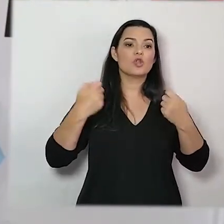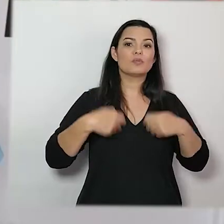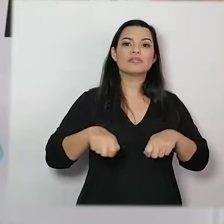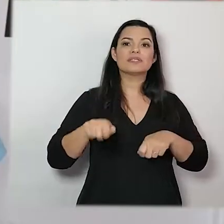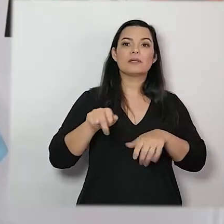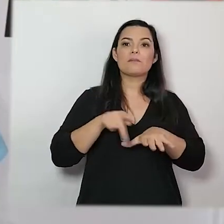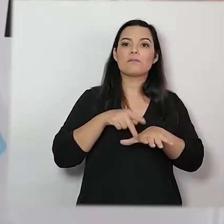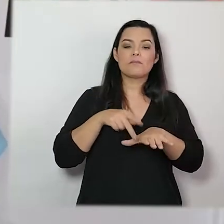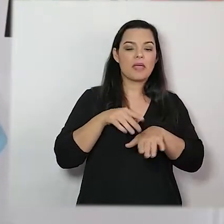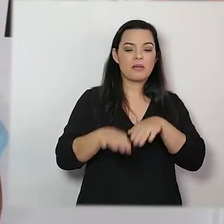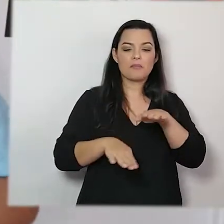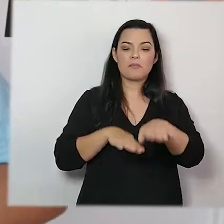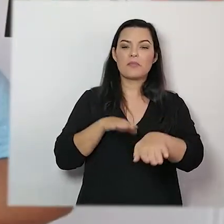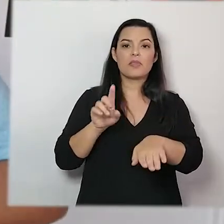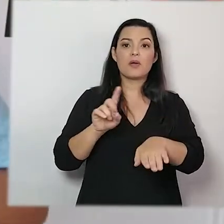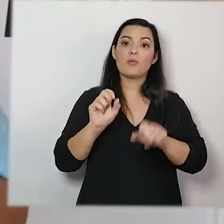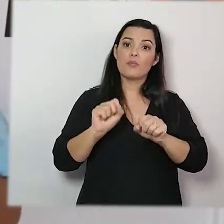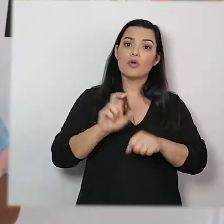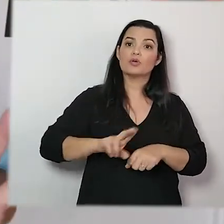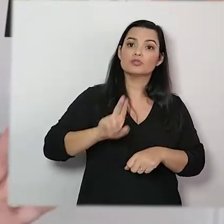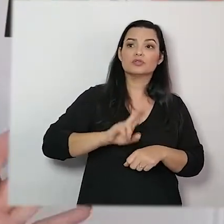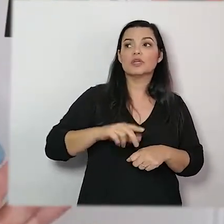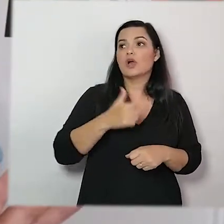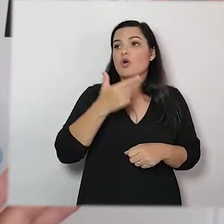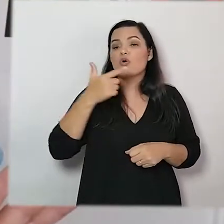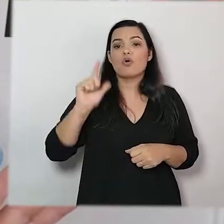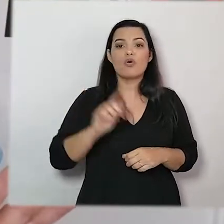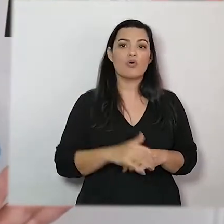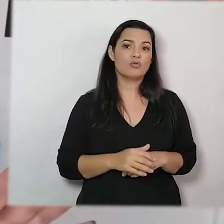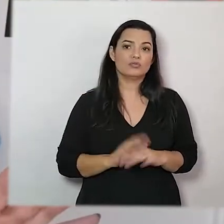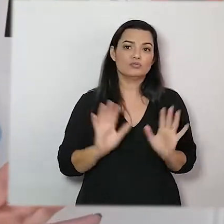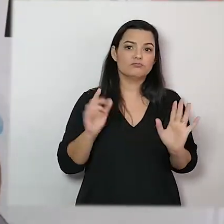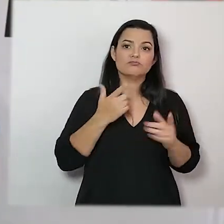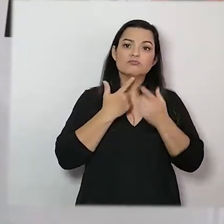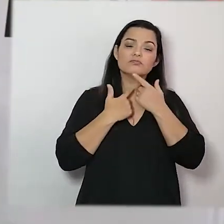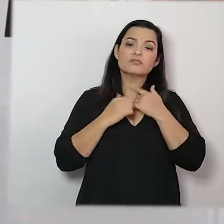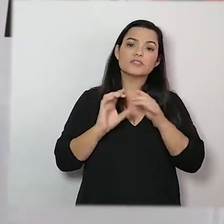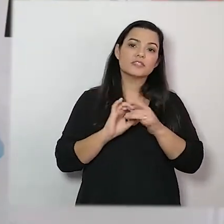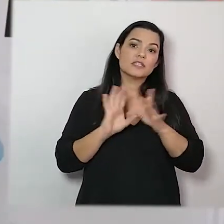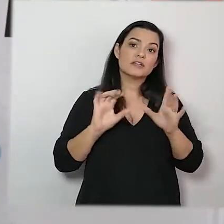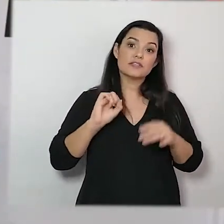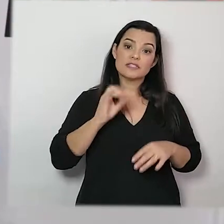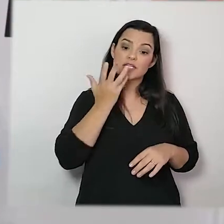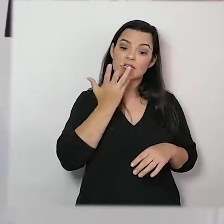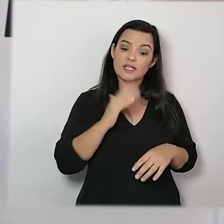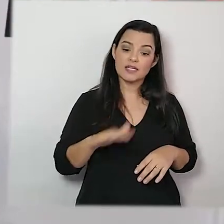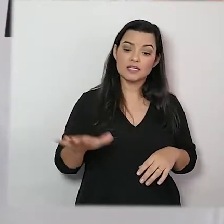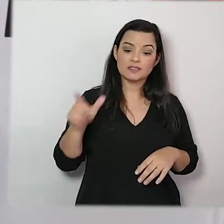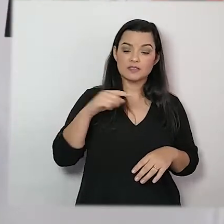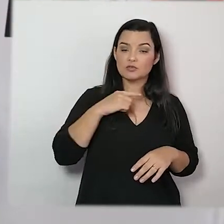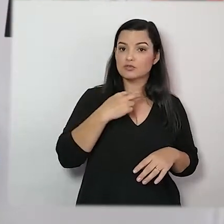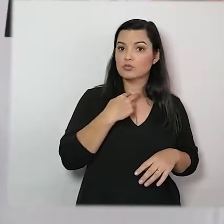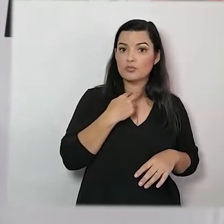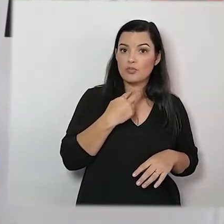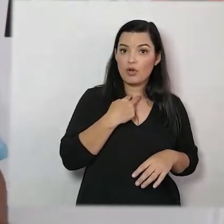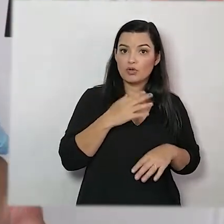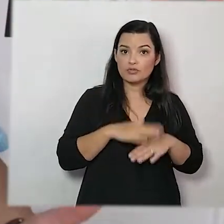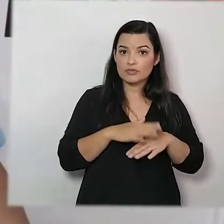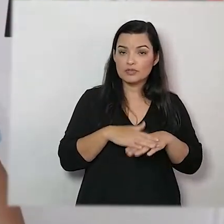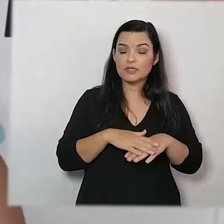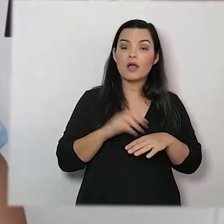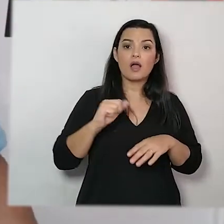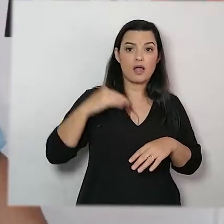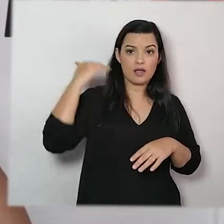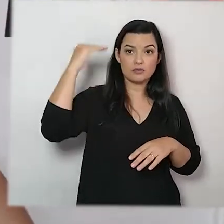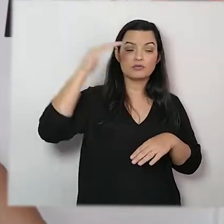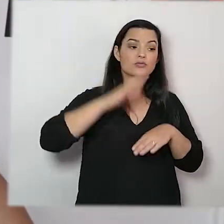passos, tá bom? Vocês podem usar a referência que vocês quiserem e se a criança não puder fazer, um